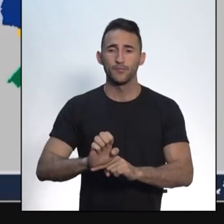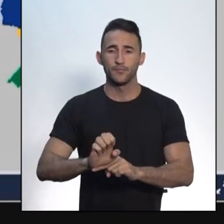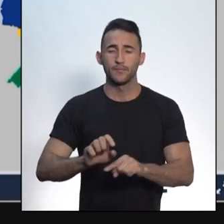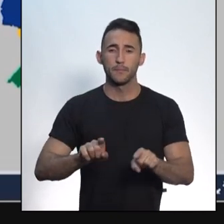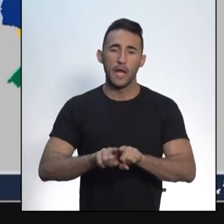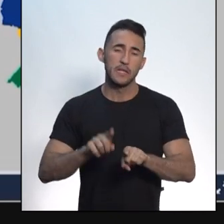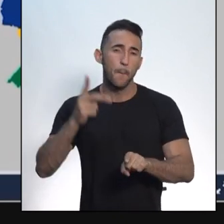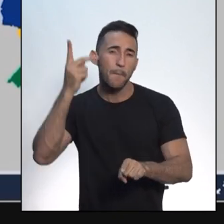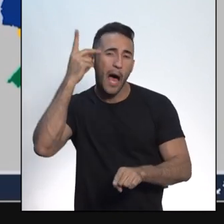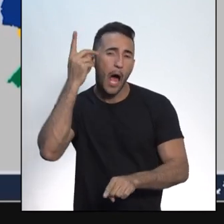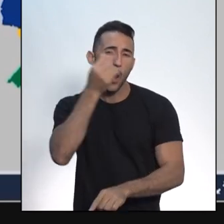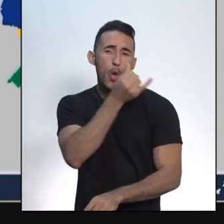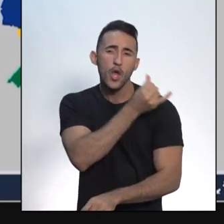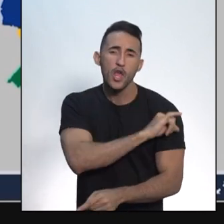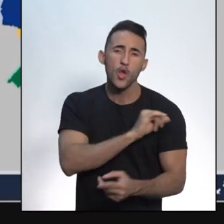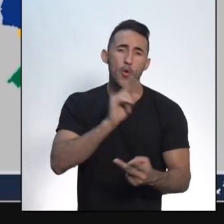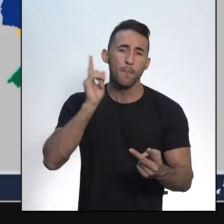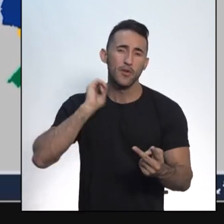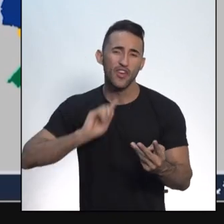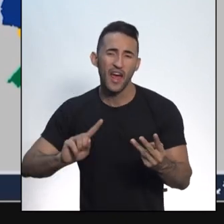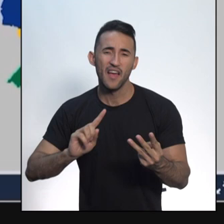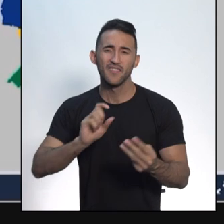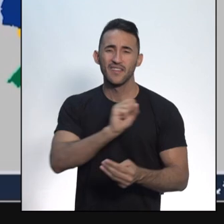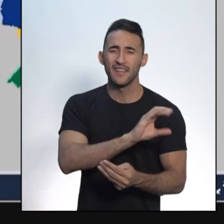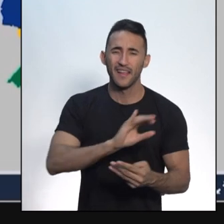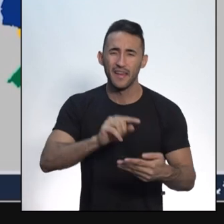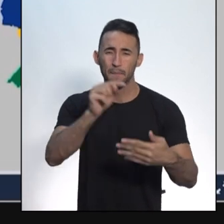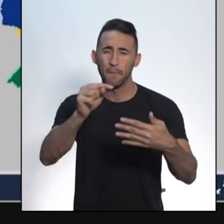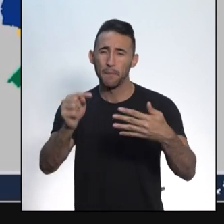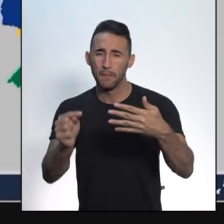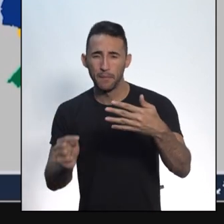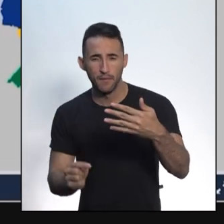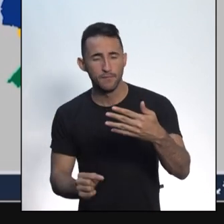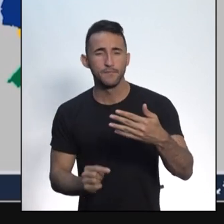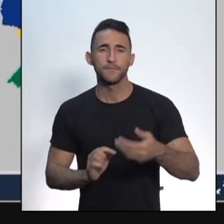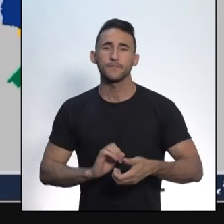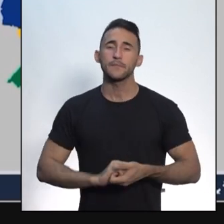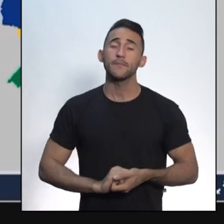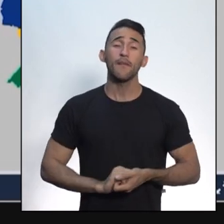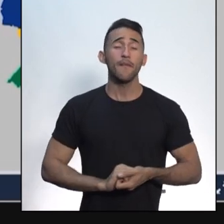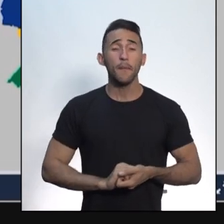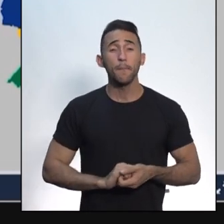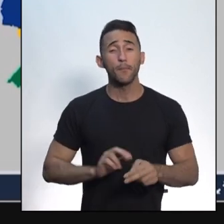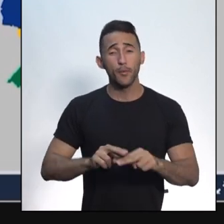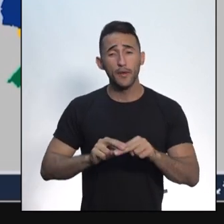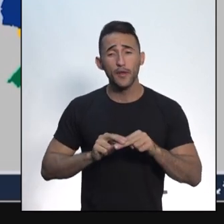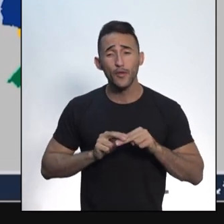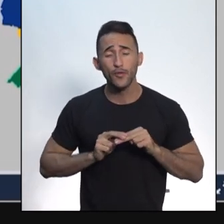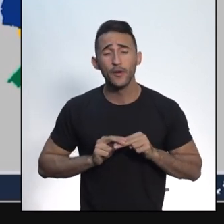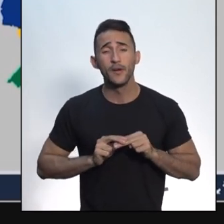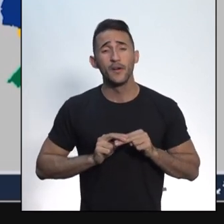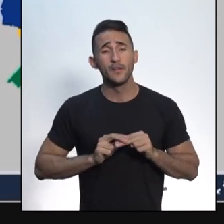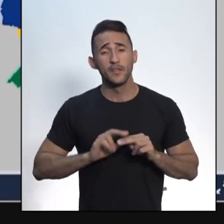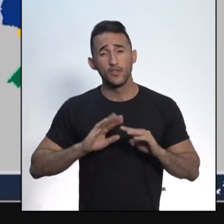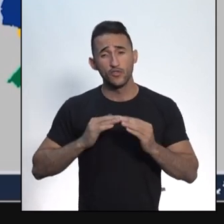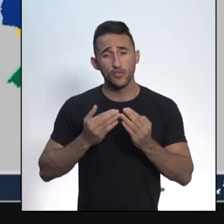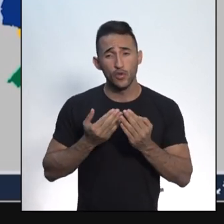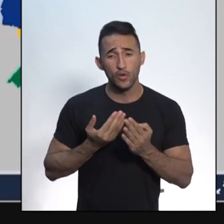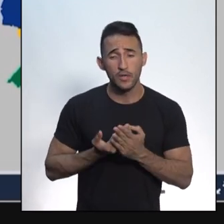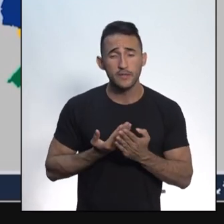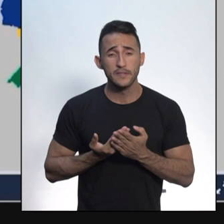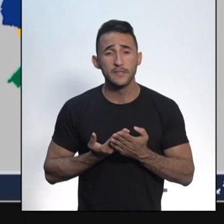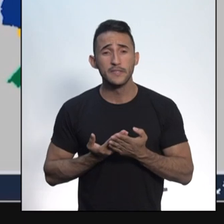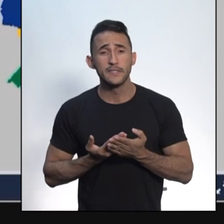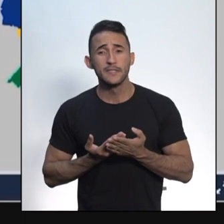São Paulo, Rio de Janeiro, Minas Gerais, Santa Catarina, Mato Grosso, enfim. E existem escolas que são regidas